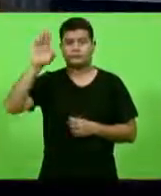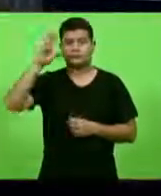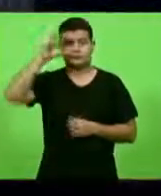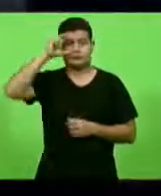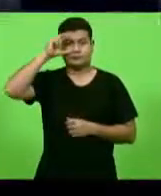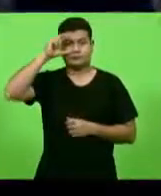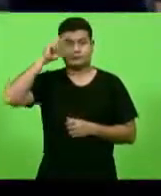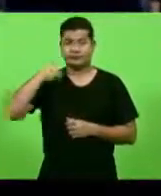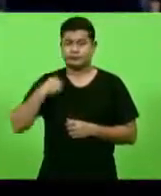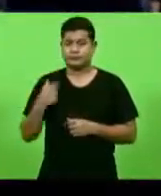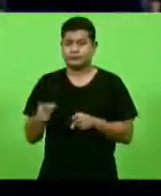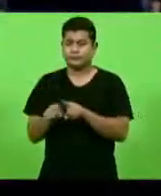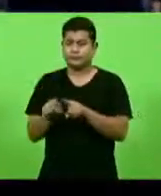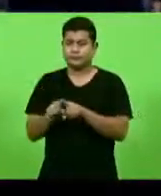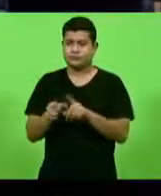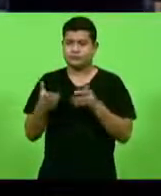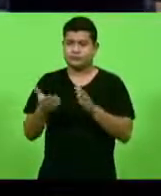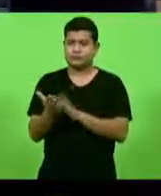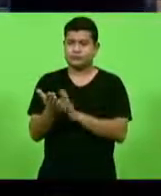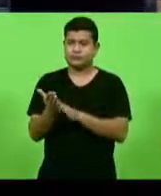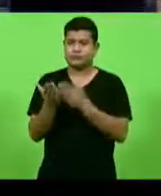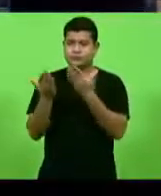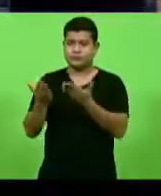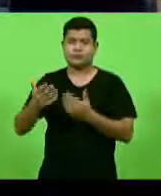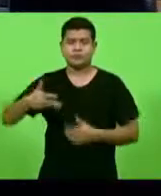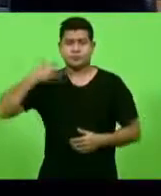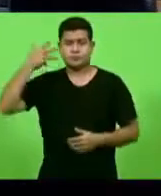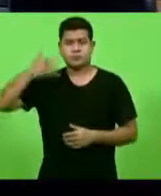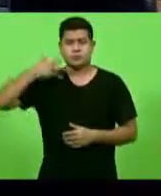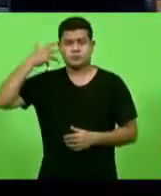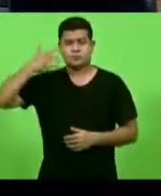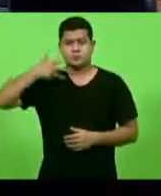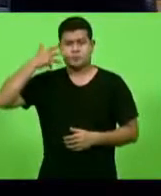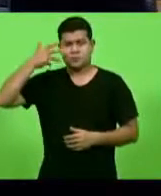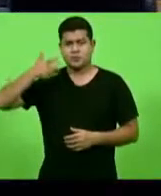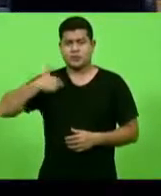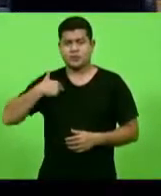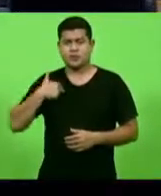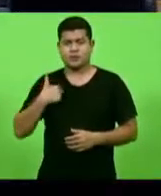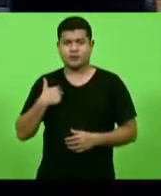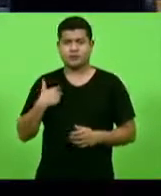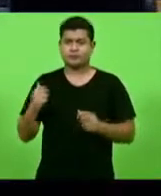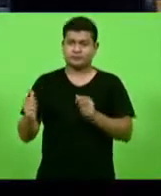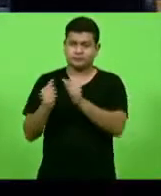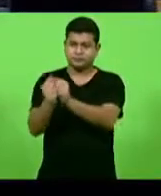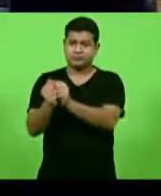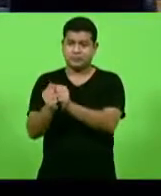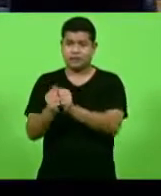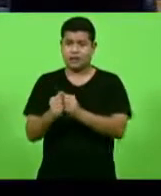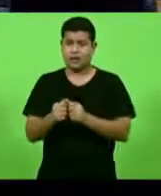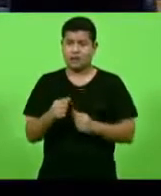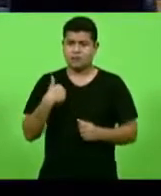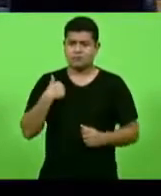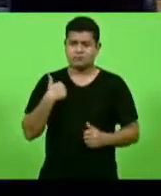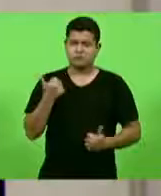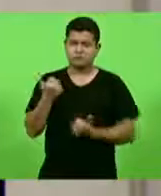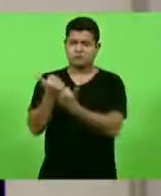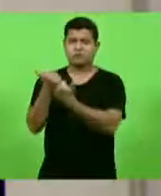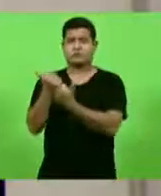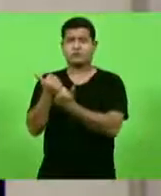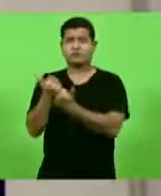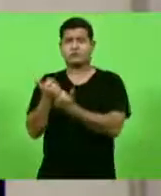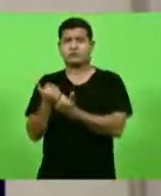deputado Caropresos, quero parabenizar o seu pronunciamento, me colocar ao lado também, no que eu puder ajudar. O